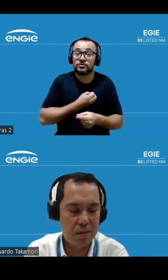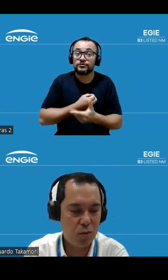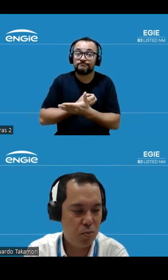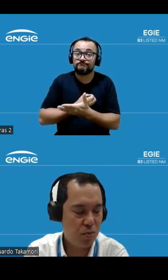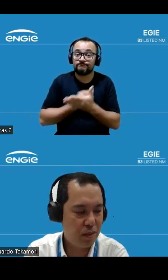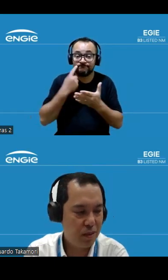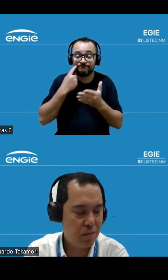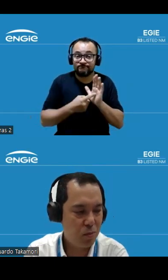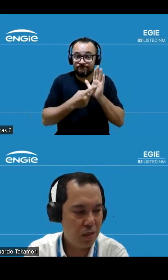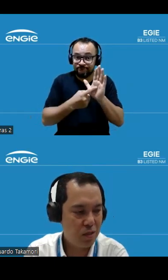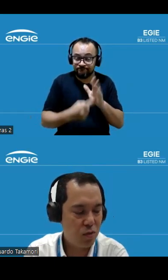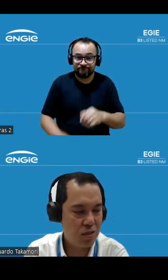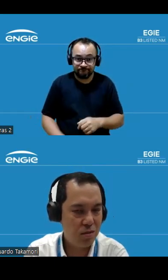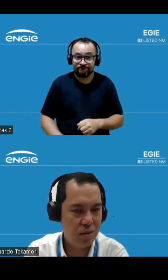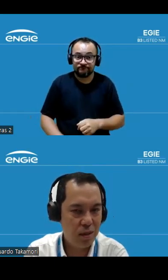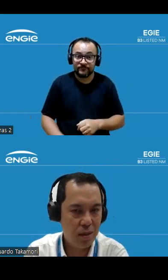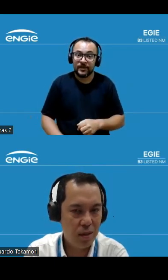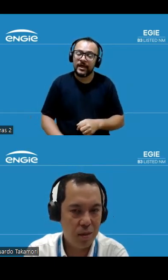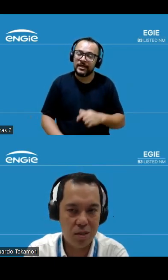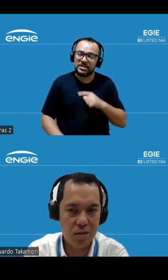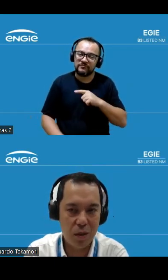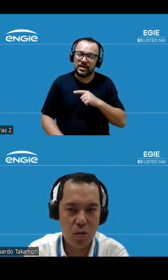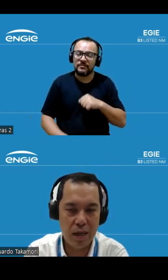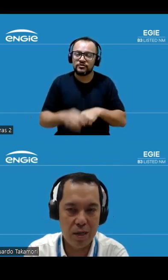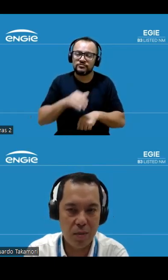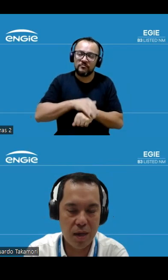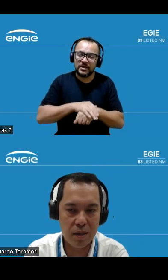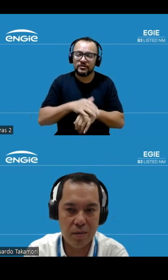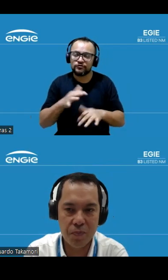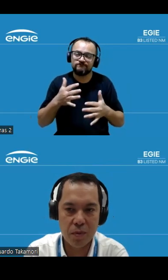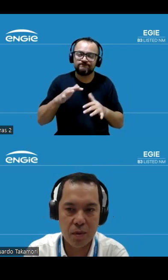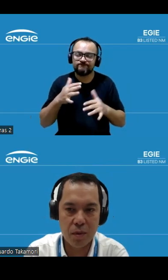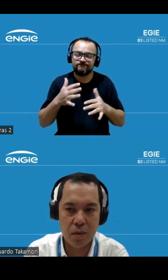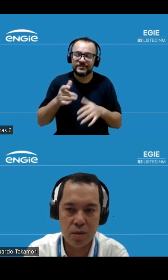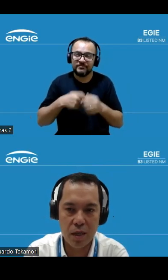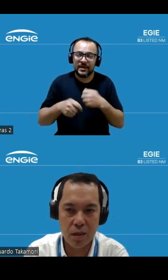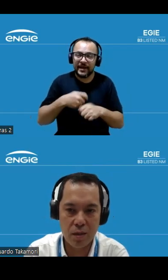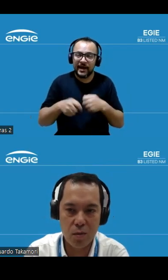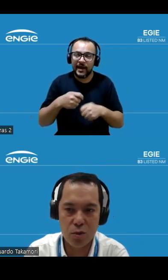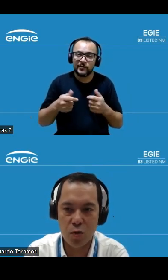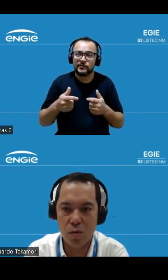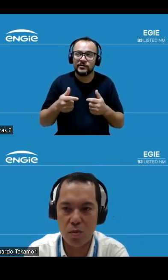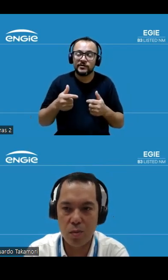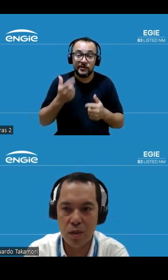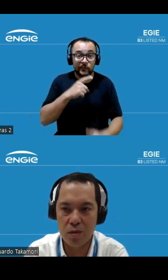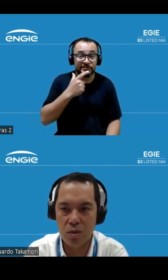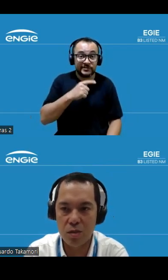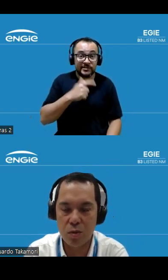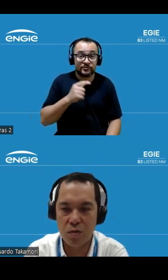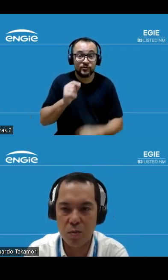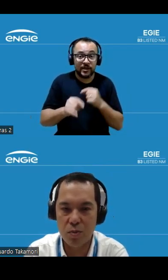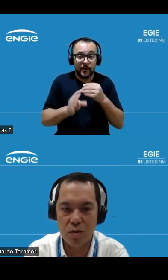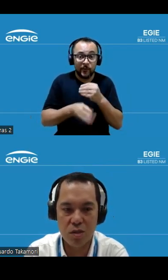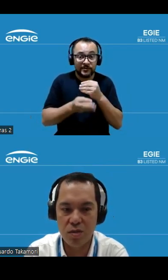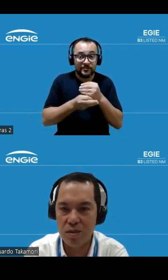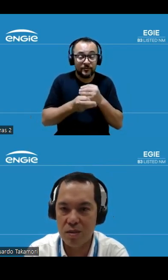passamos mesmo nessa situação bastante peculiar de mercado a gente consegue continuar contribuindo gerando